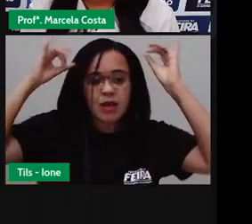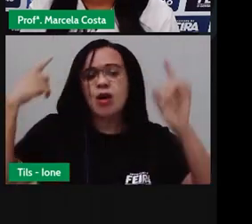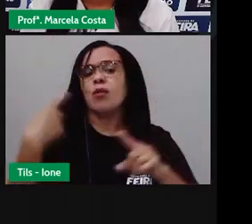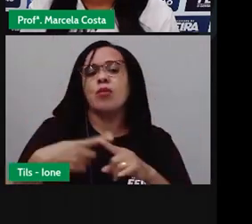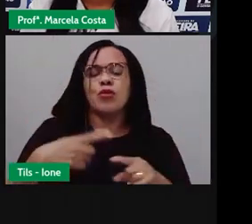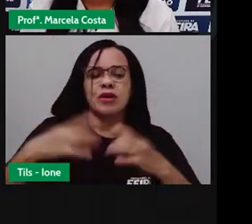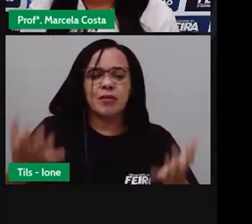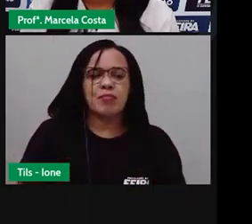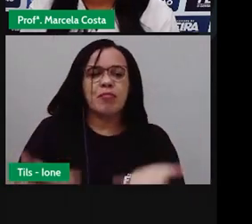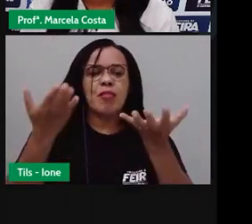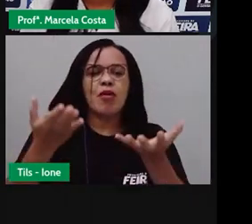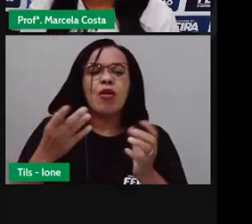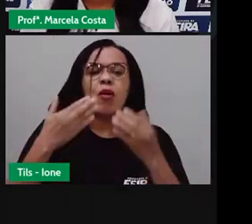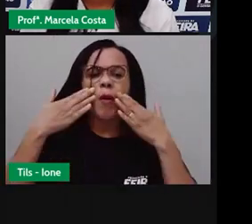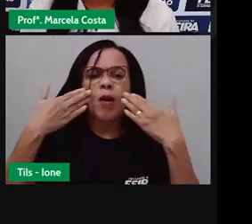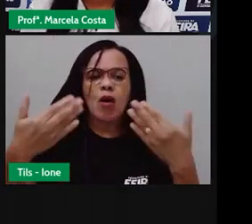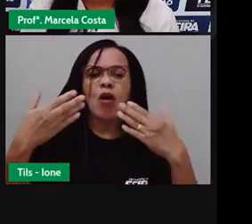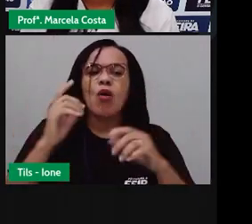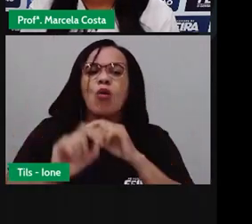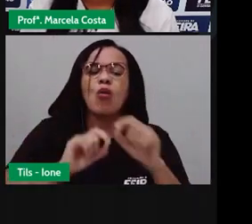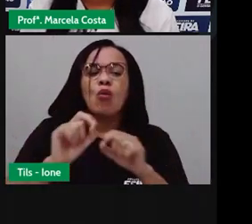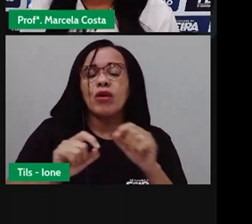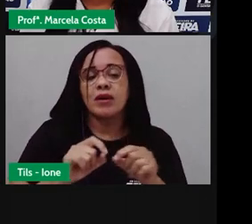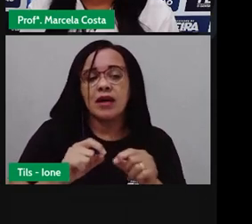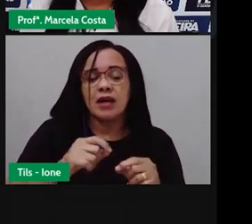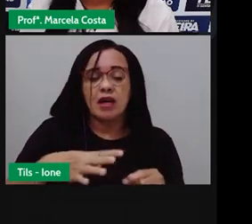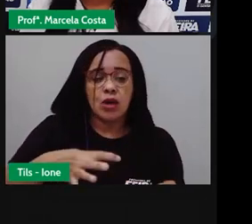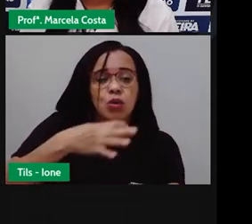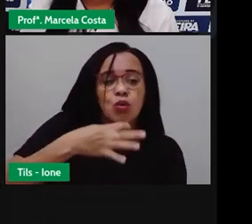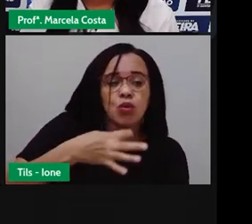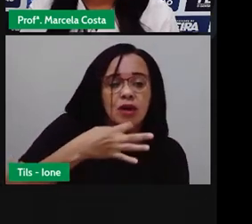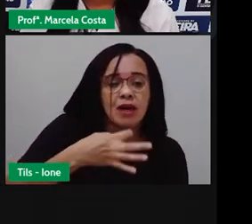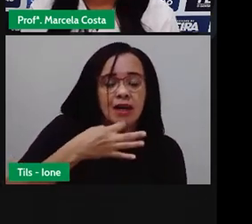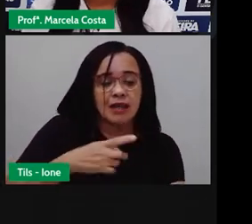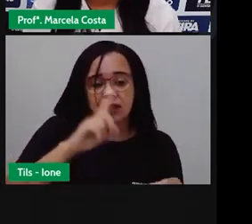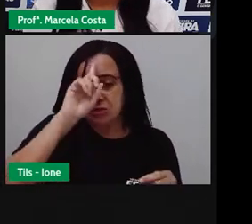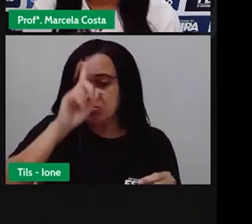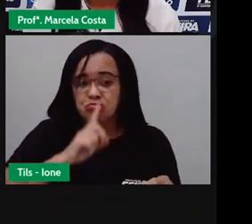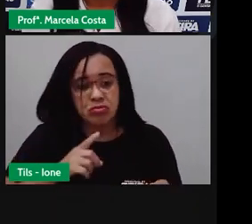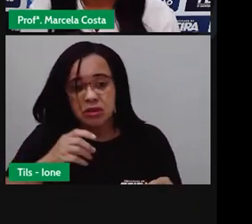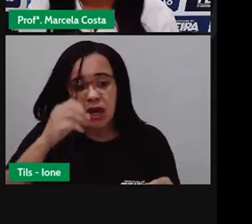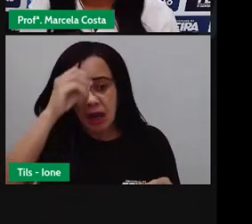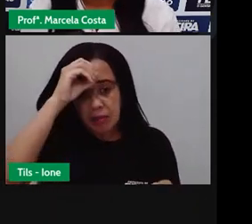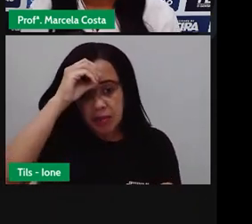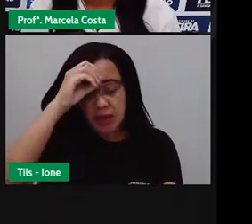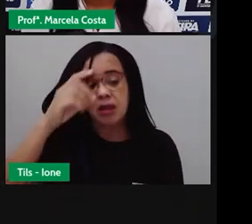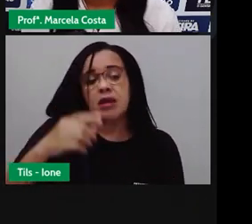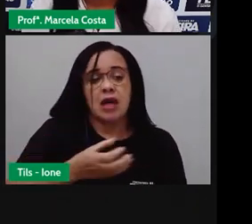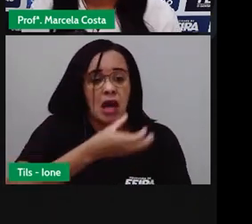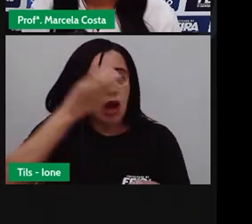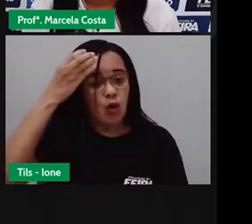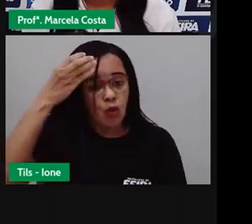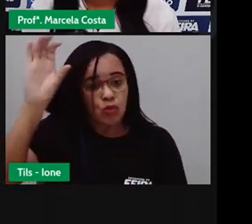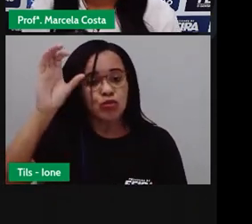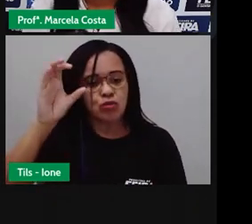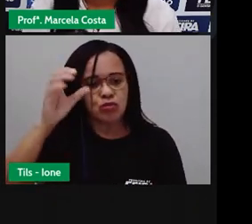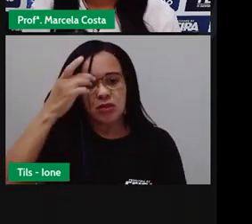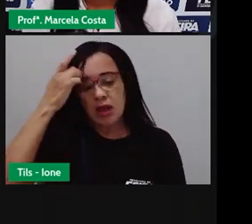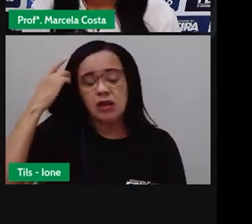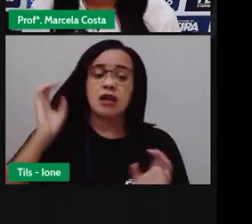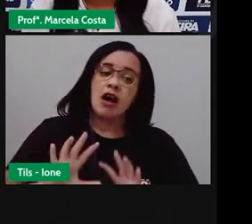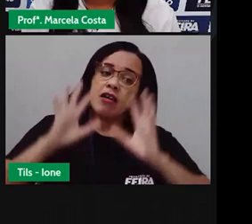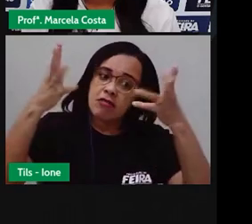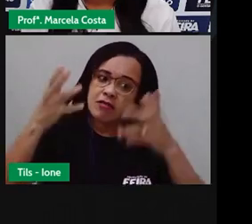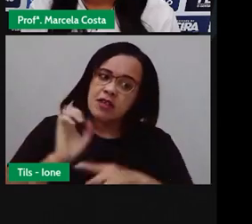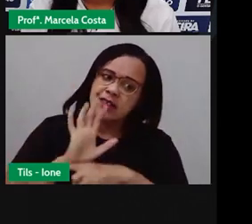faz com que as pessoas que são novas, que não conhecem a nossa cultura, possam conhecer um pouco da história do Vaquê, da